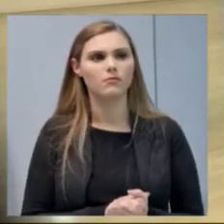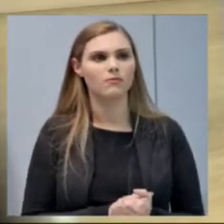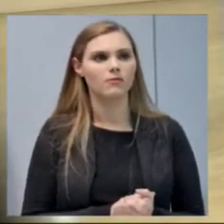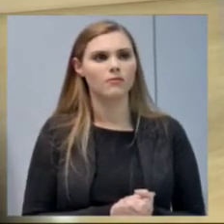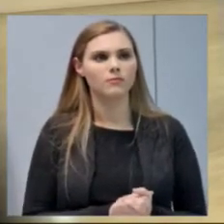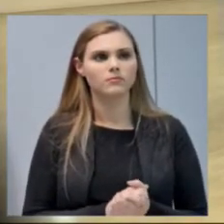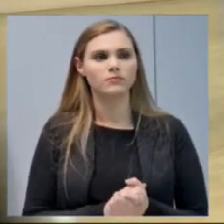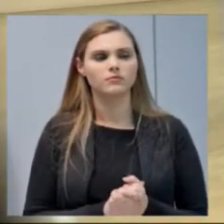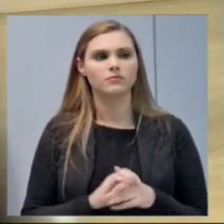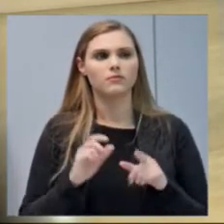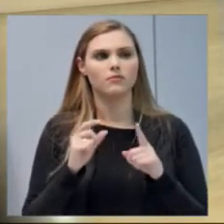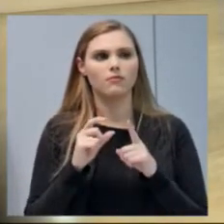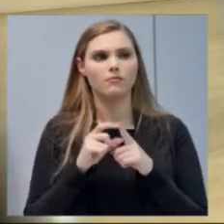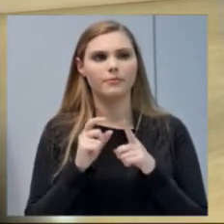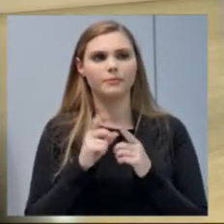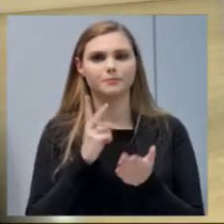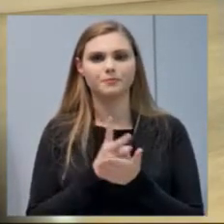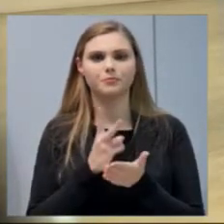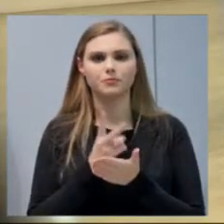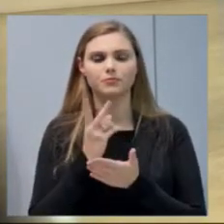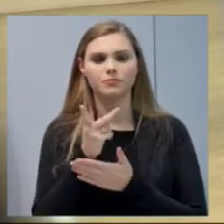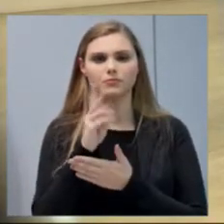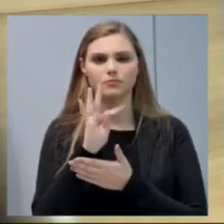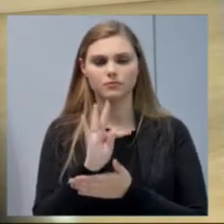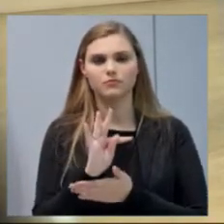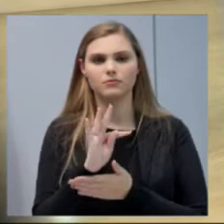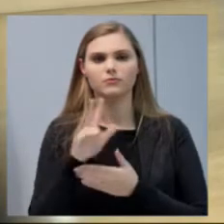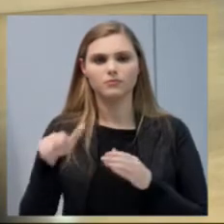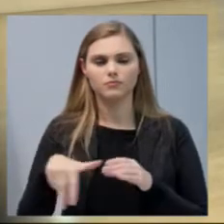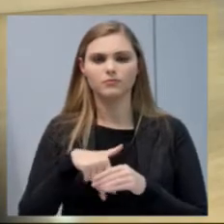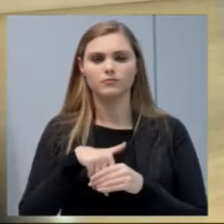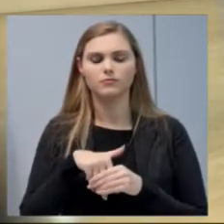A palavra continua com a bancada do PT, vereador Lenuir Tchaker.